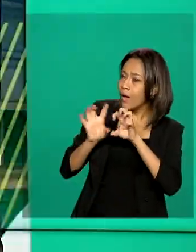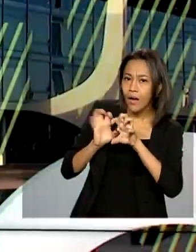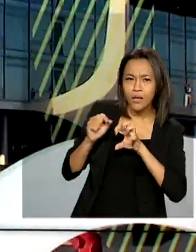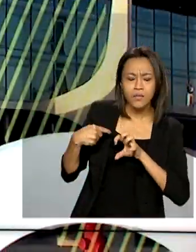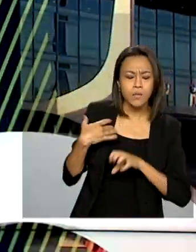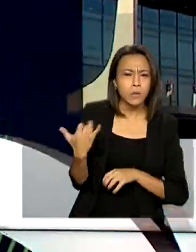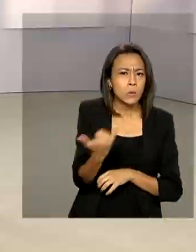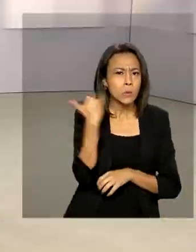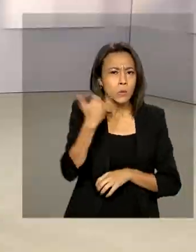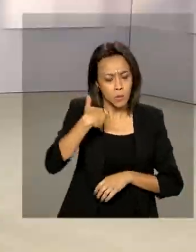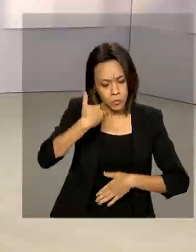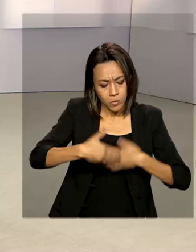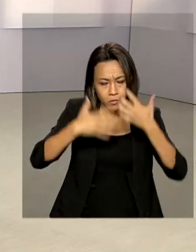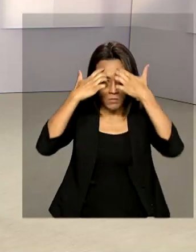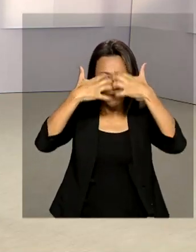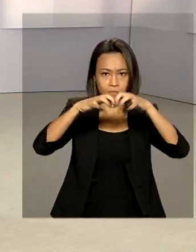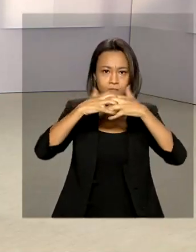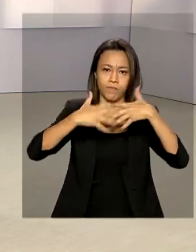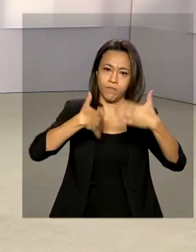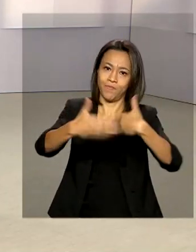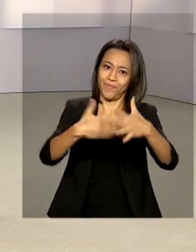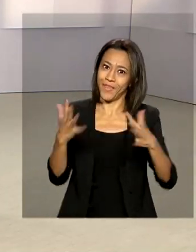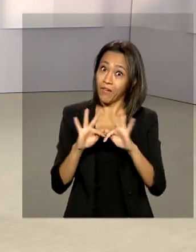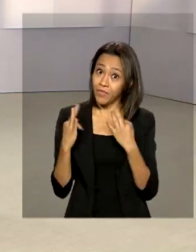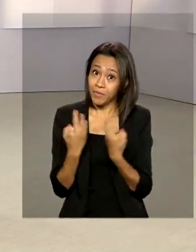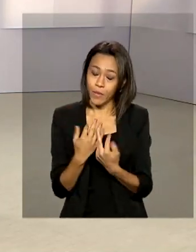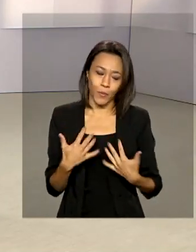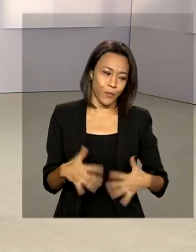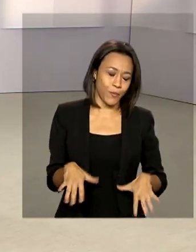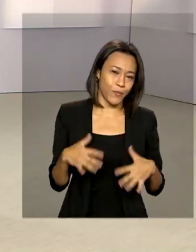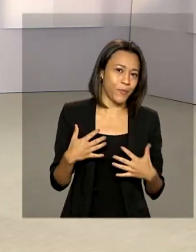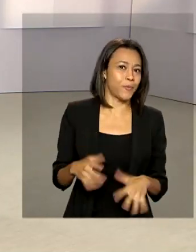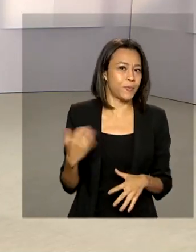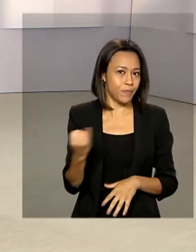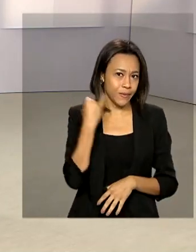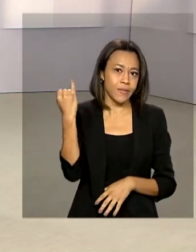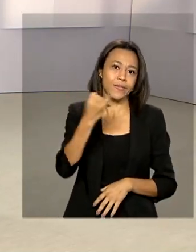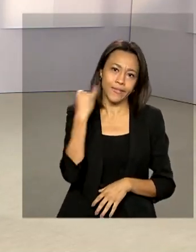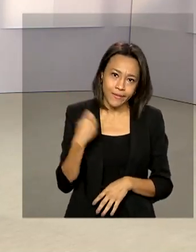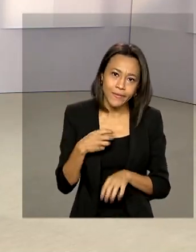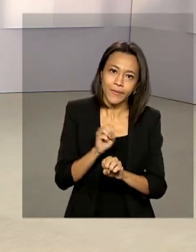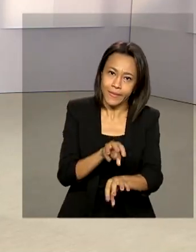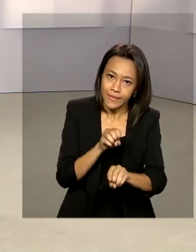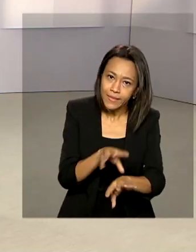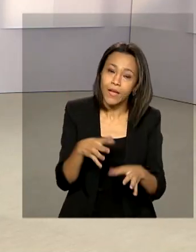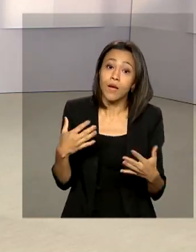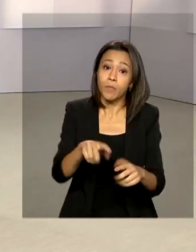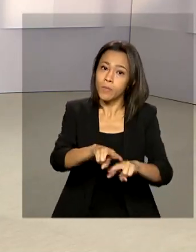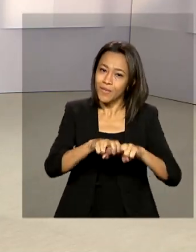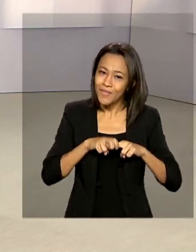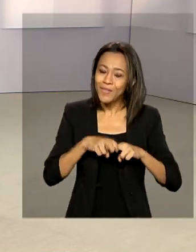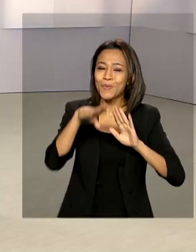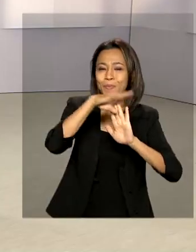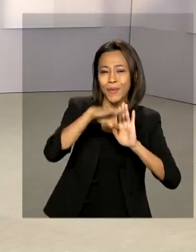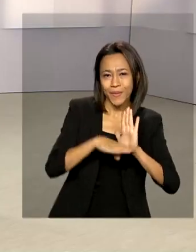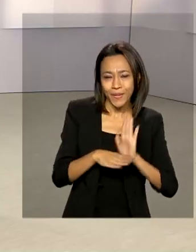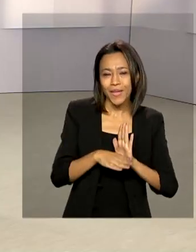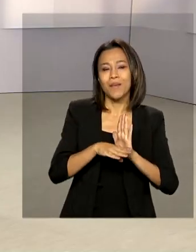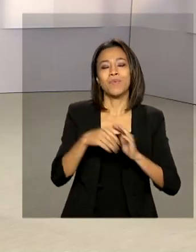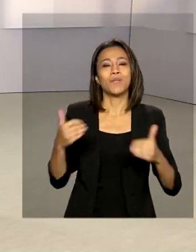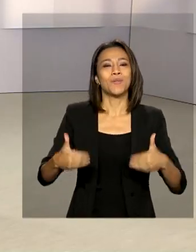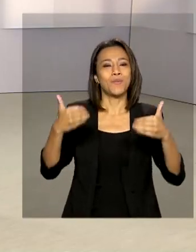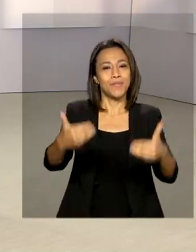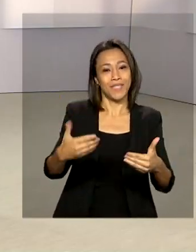desenvolvimento dela. E a família, olha só, tem papel principal nessa história. Por isso, o programa Conta Pra Mim, do Ministério da